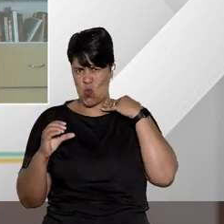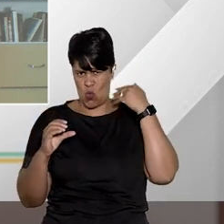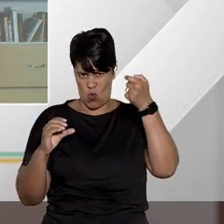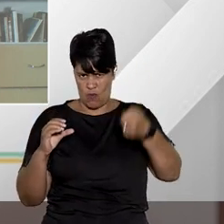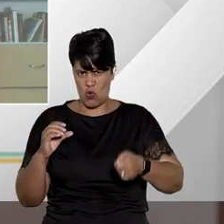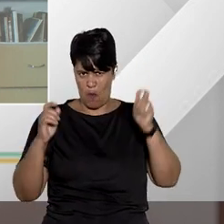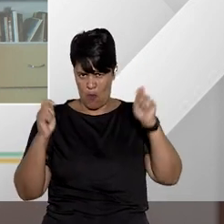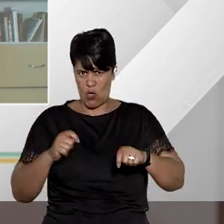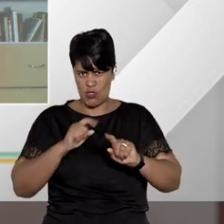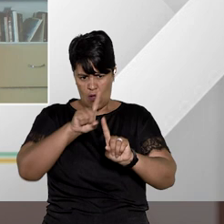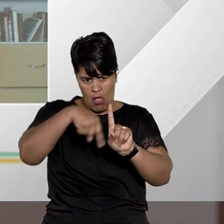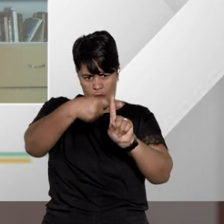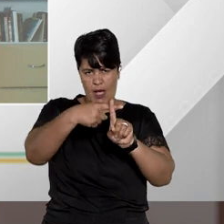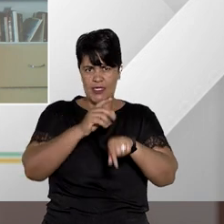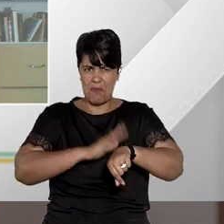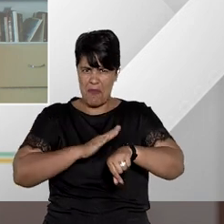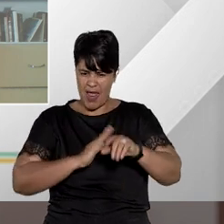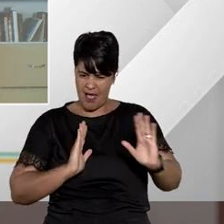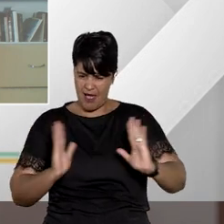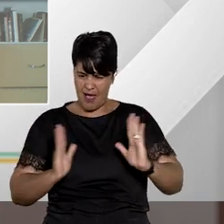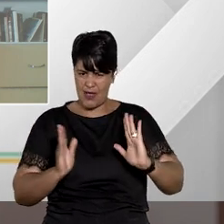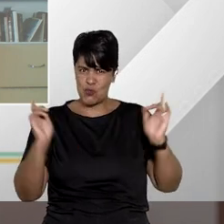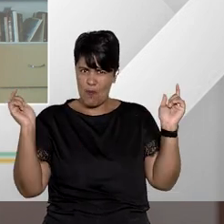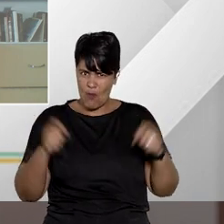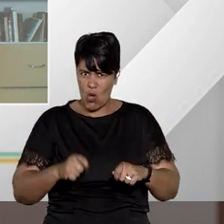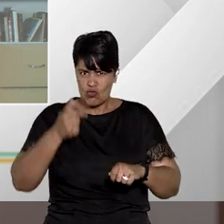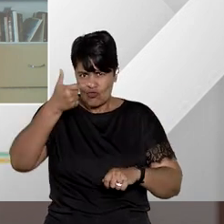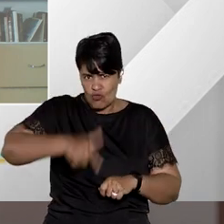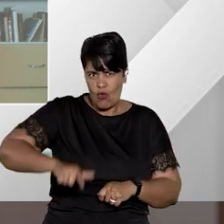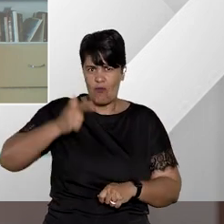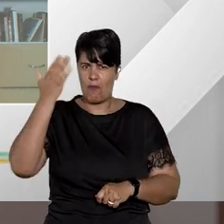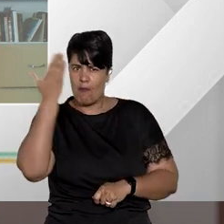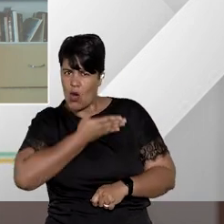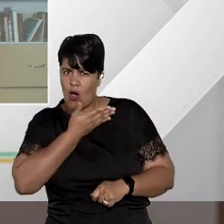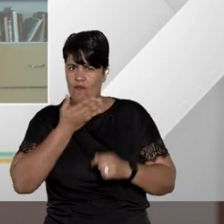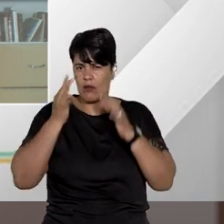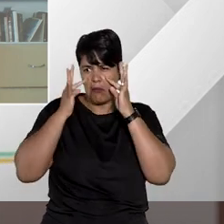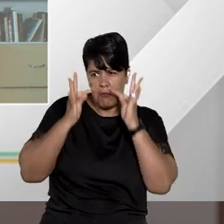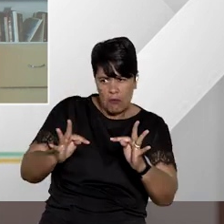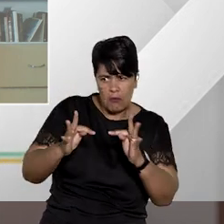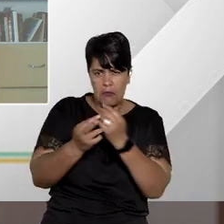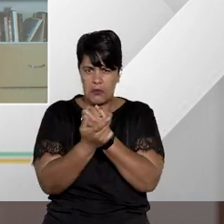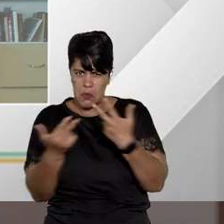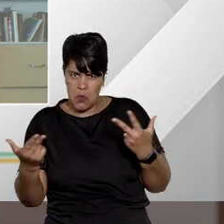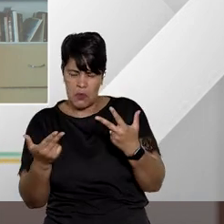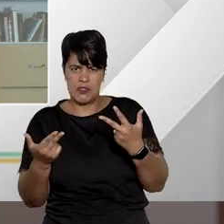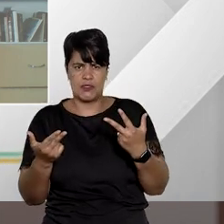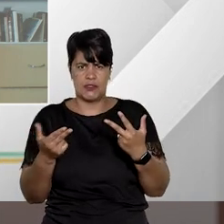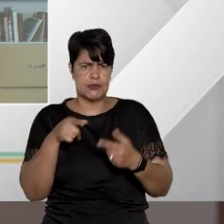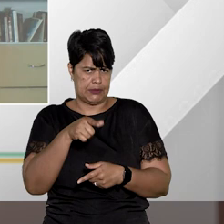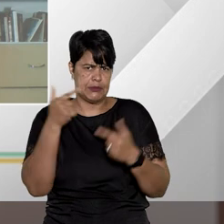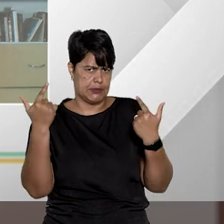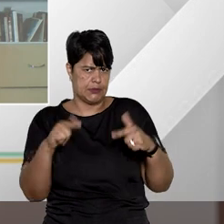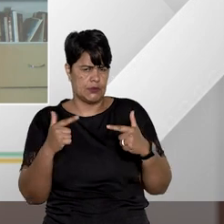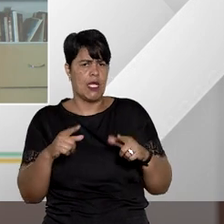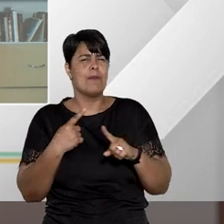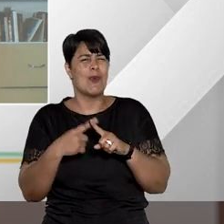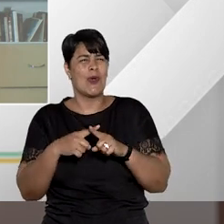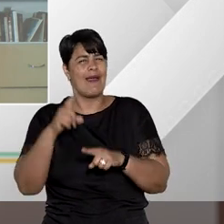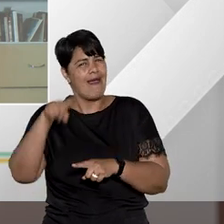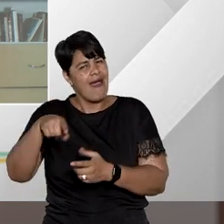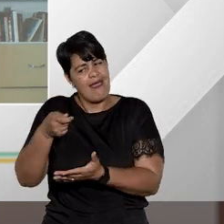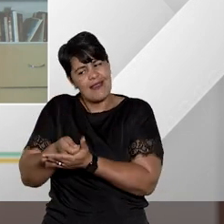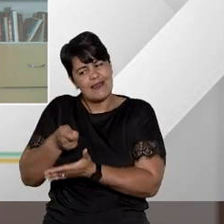concede mais prazo dentro dos limites legais para que seja produzida prova testemunhal ou pericial durante o processo, já que isso é